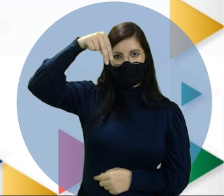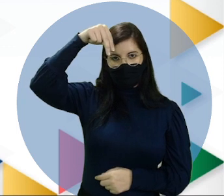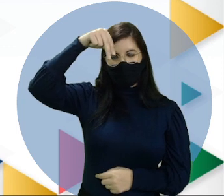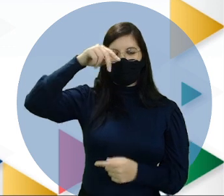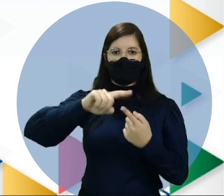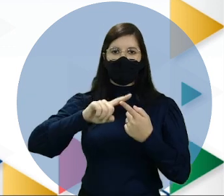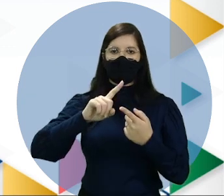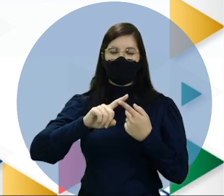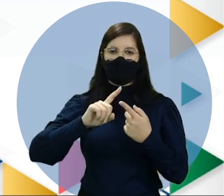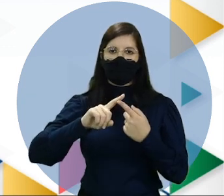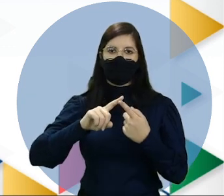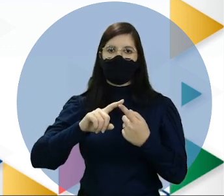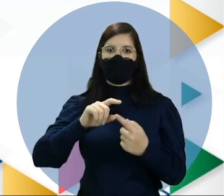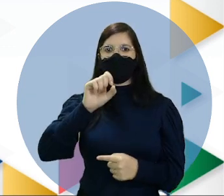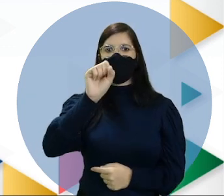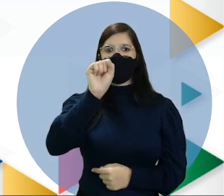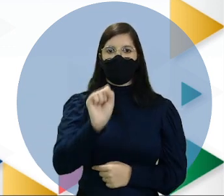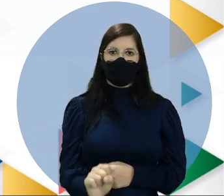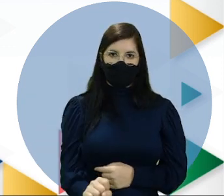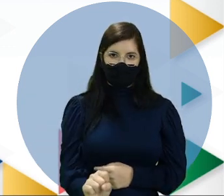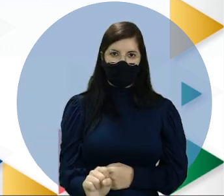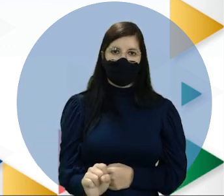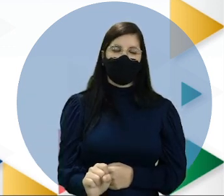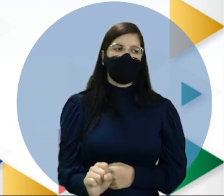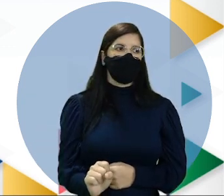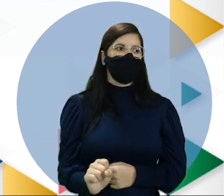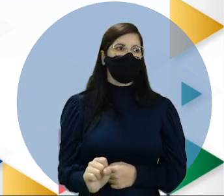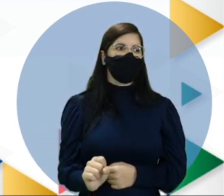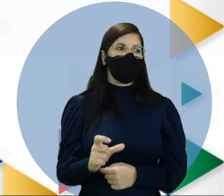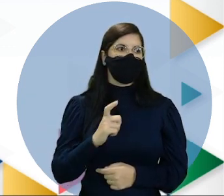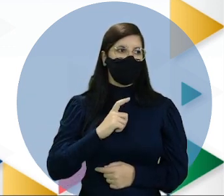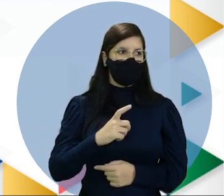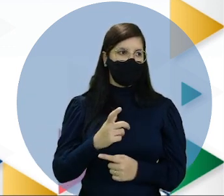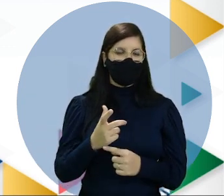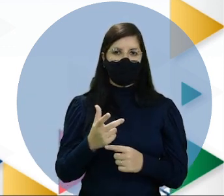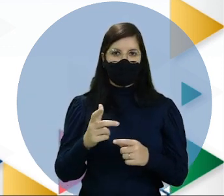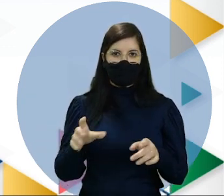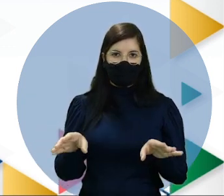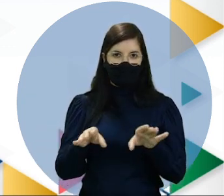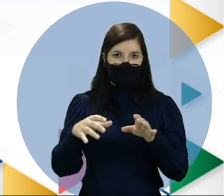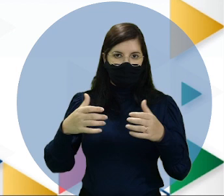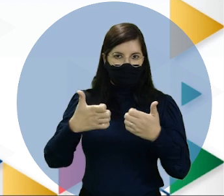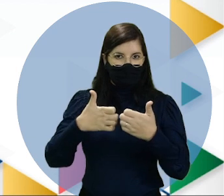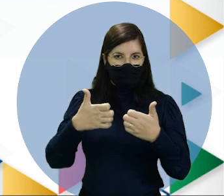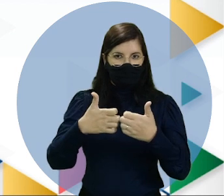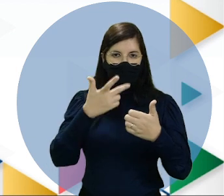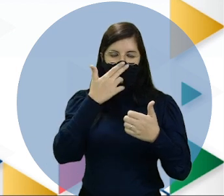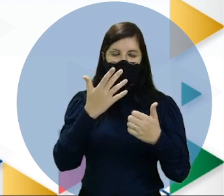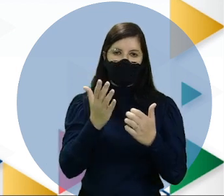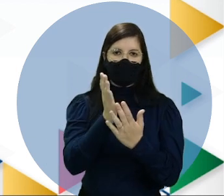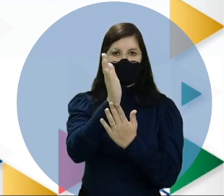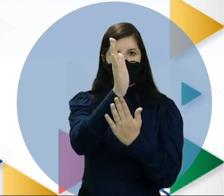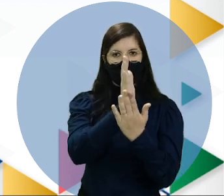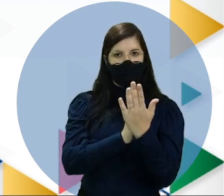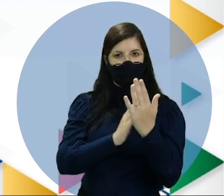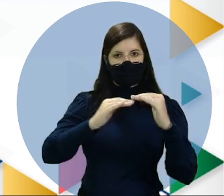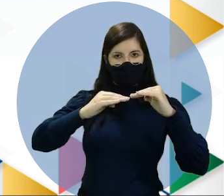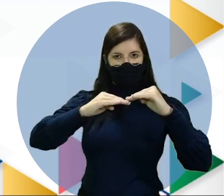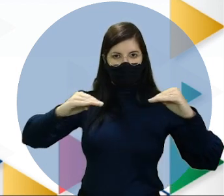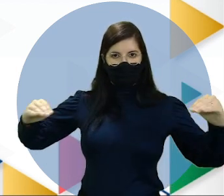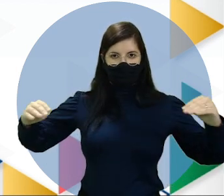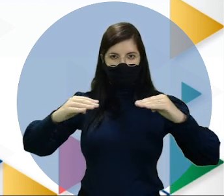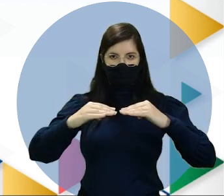também a parte do hemisfério sul sendo cortado praticamente ao meio pela linha do Equador.